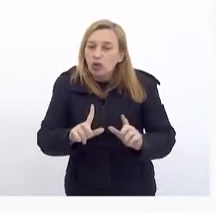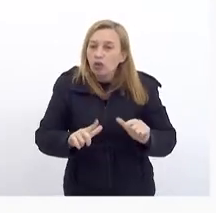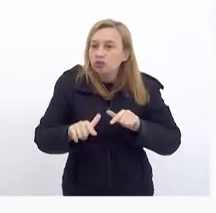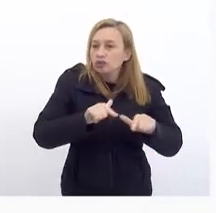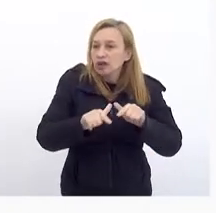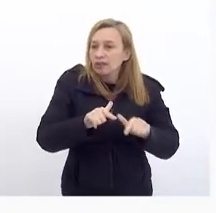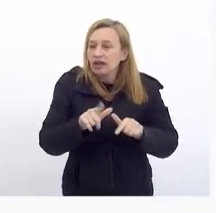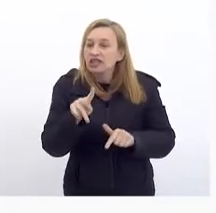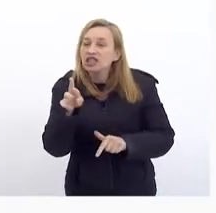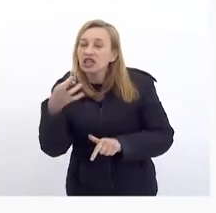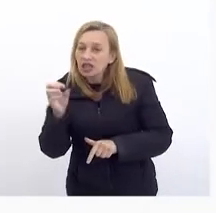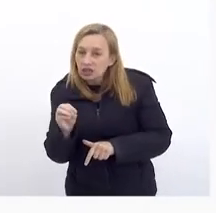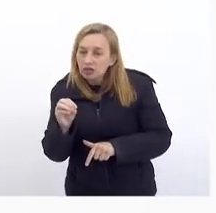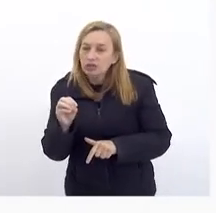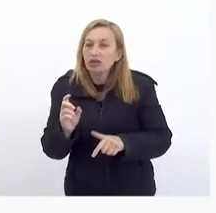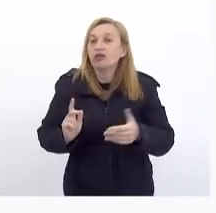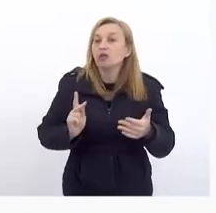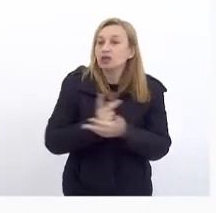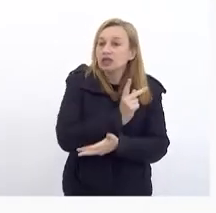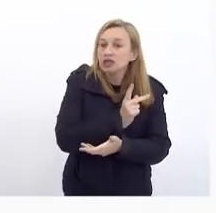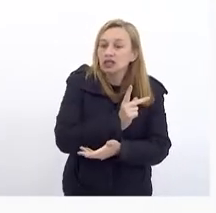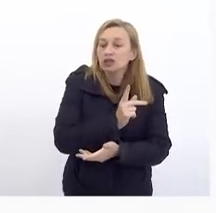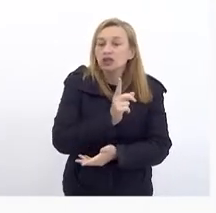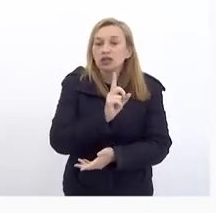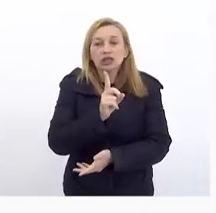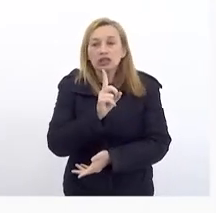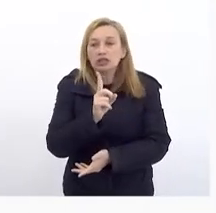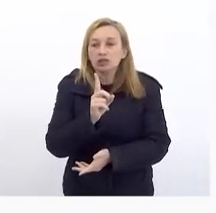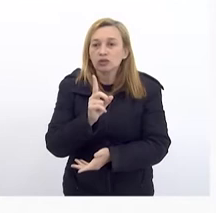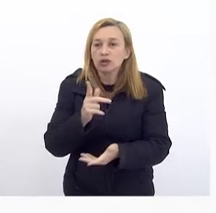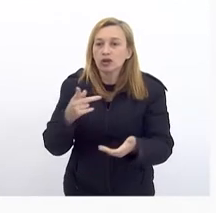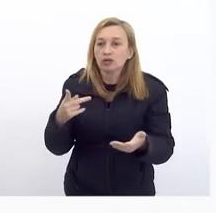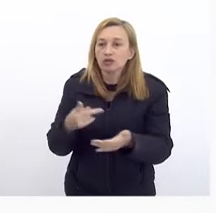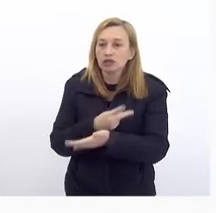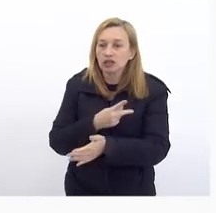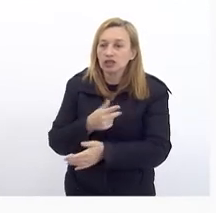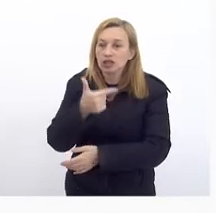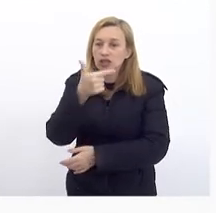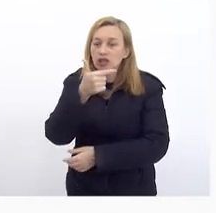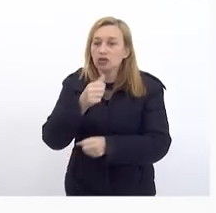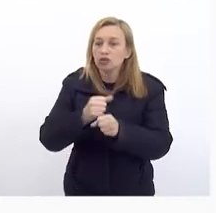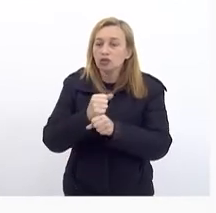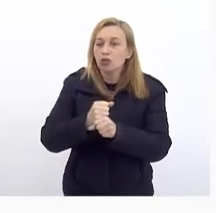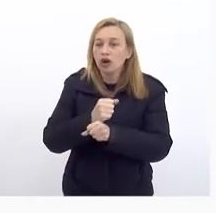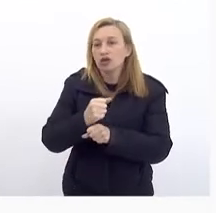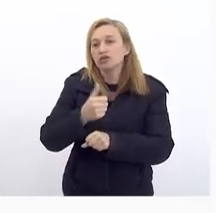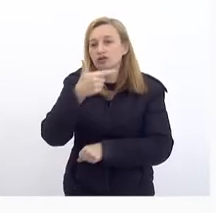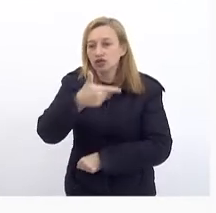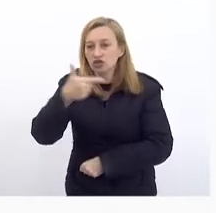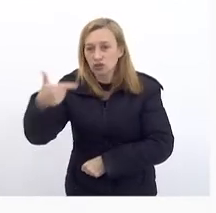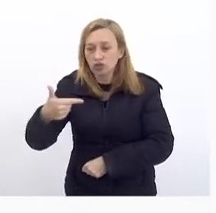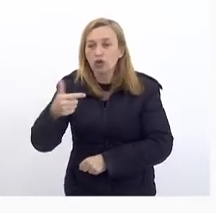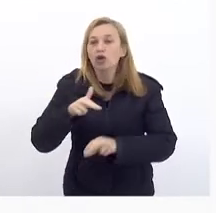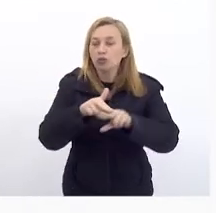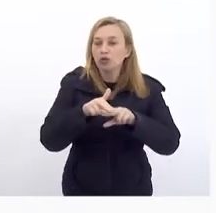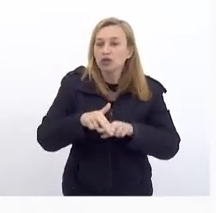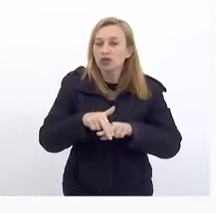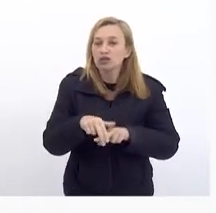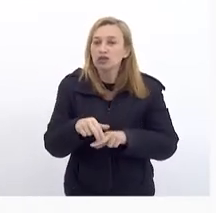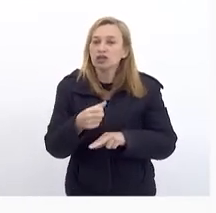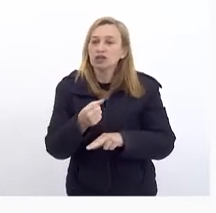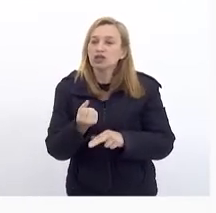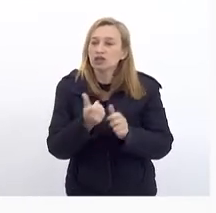crédito Que estava acontecendo E que não Acontecerá Em 22% Por isso Esse valor Tão grande